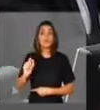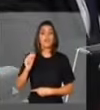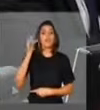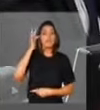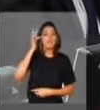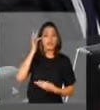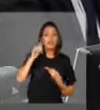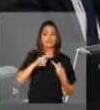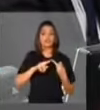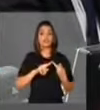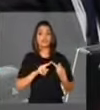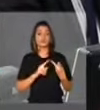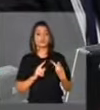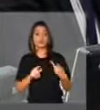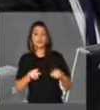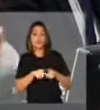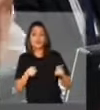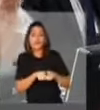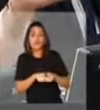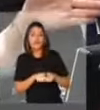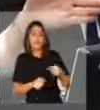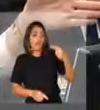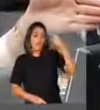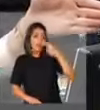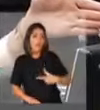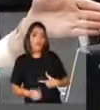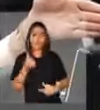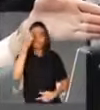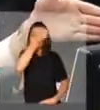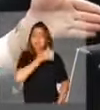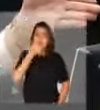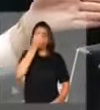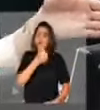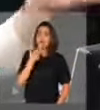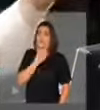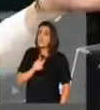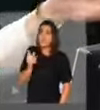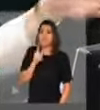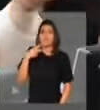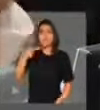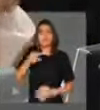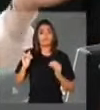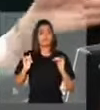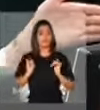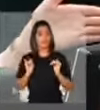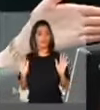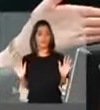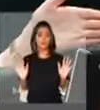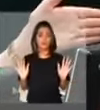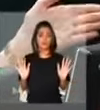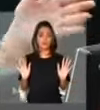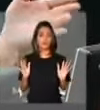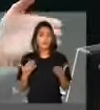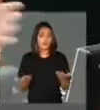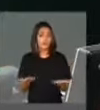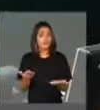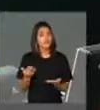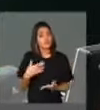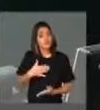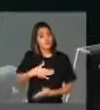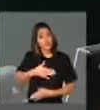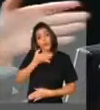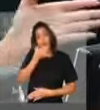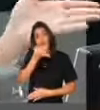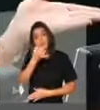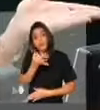conseguiu falar e está quieto. Então, assim, vamos tentar manter o acordo que foi feito aqui hoje, querendo ou não, foi feito com a presença dos que estavam aqui. E os que